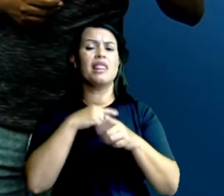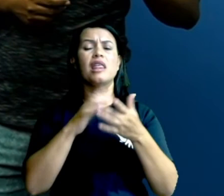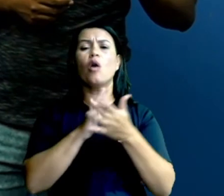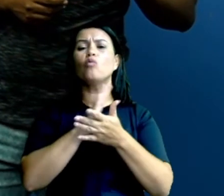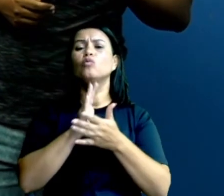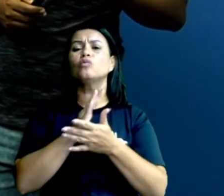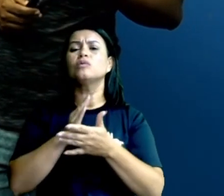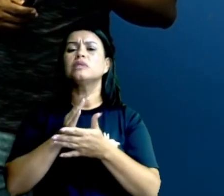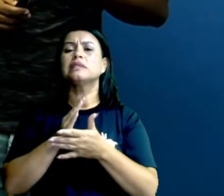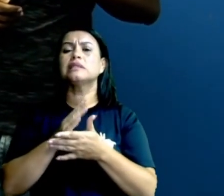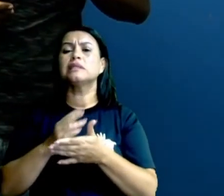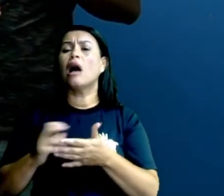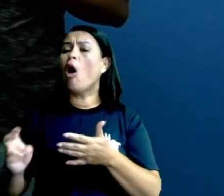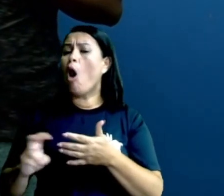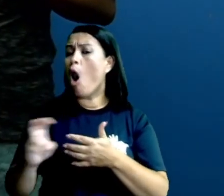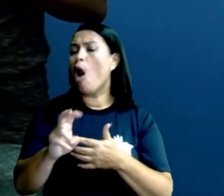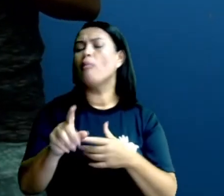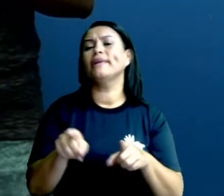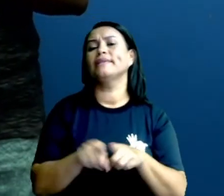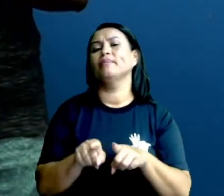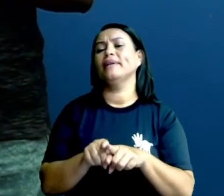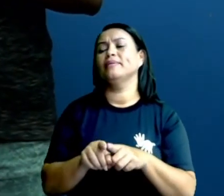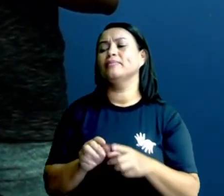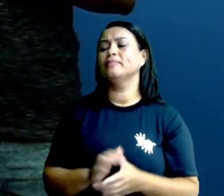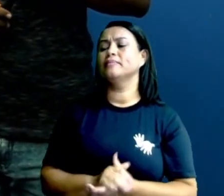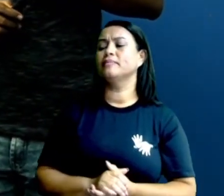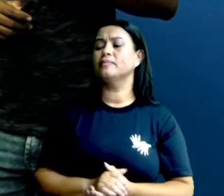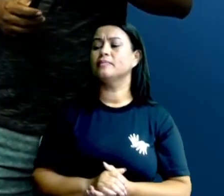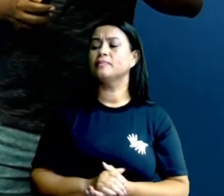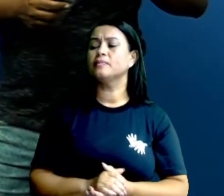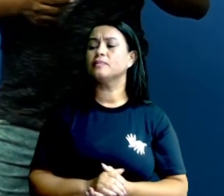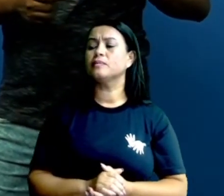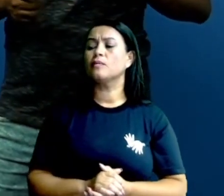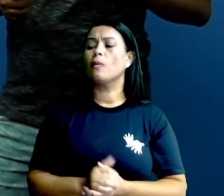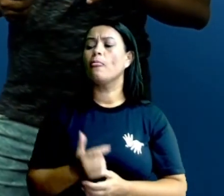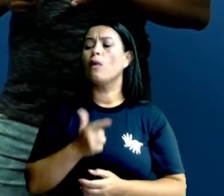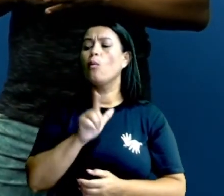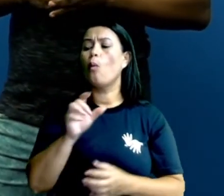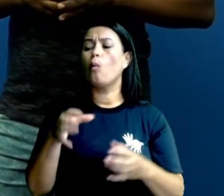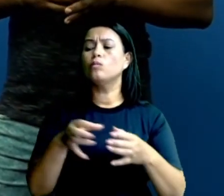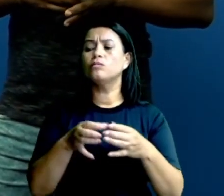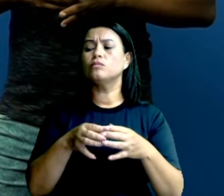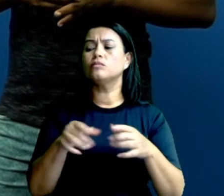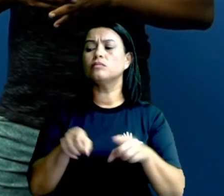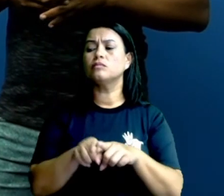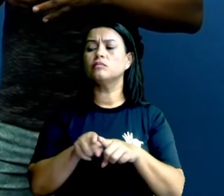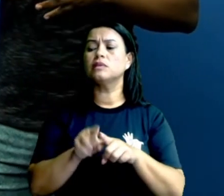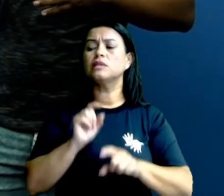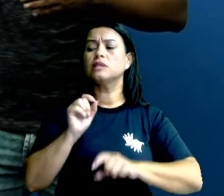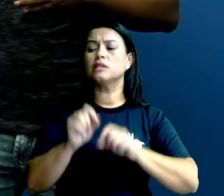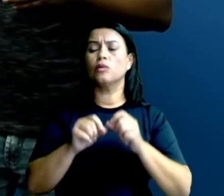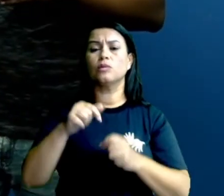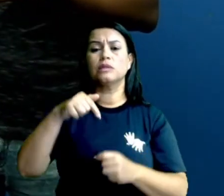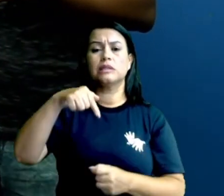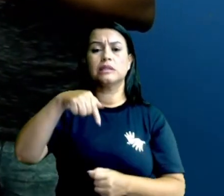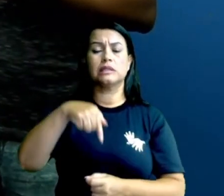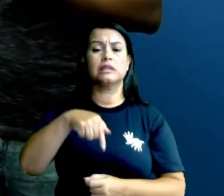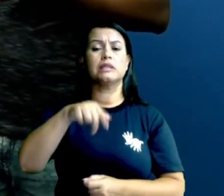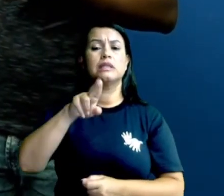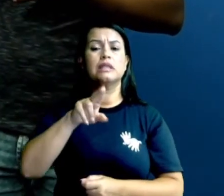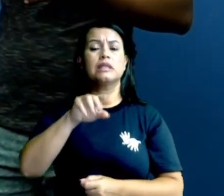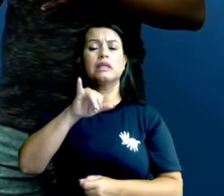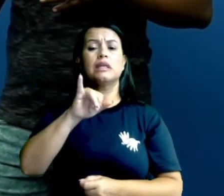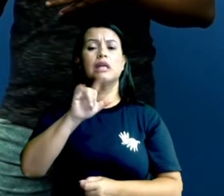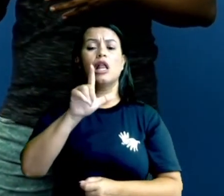realizam esse tipo de equidise, como as cobras. Um outro grupo também são os quilópodes e os